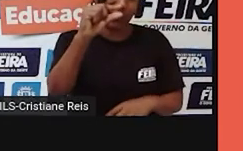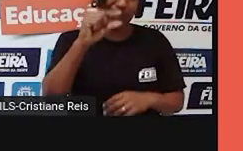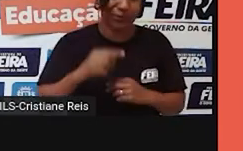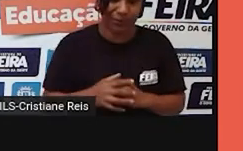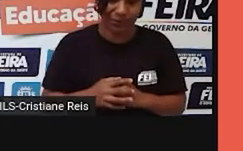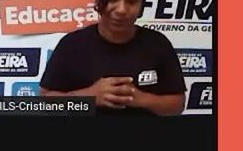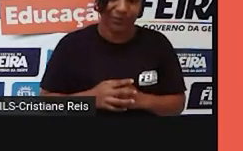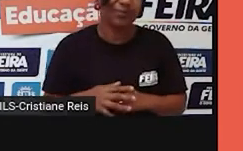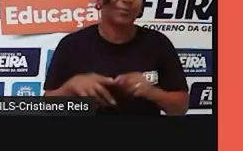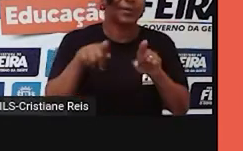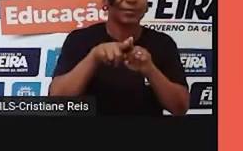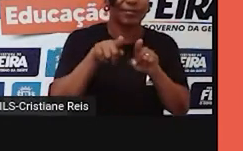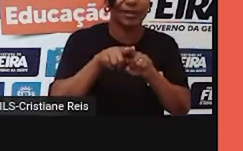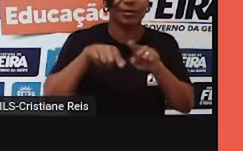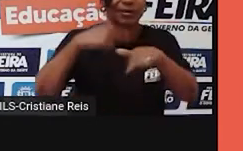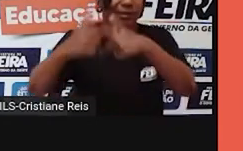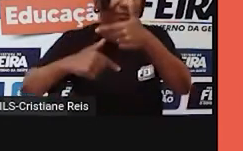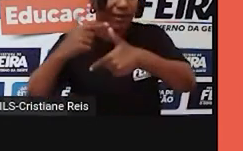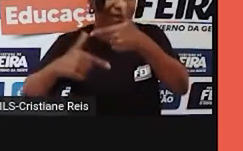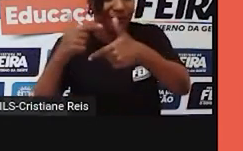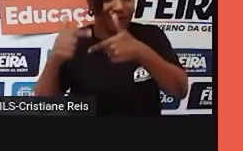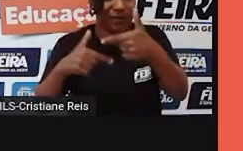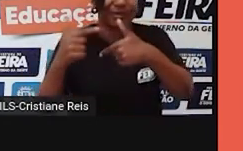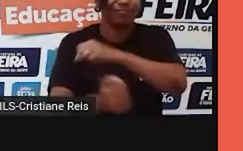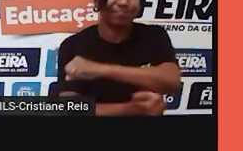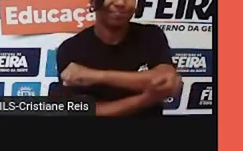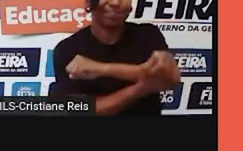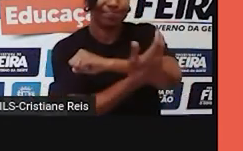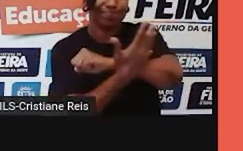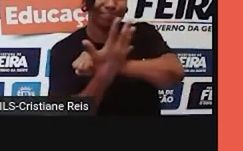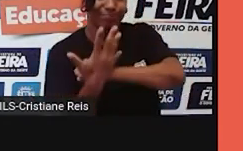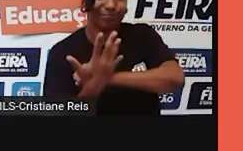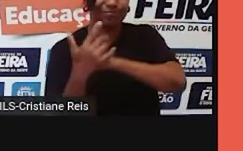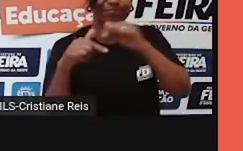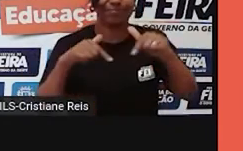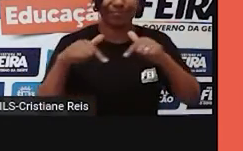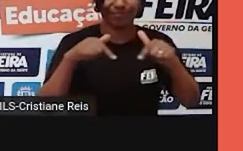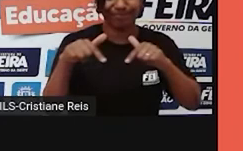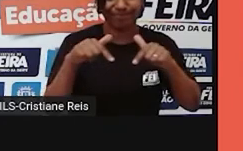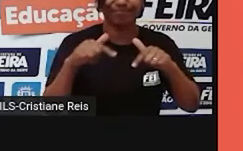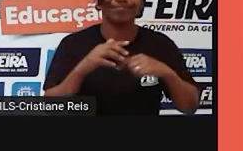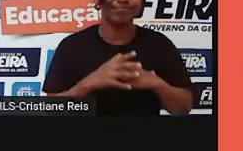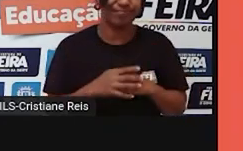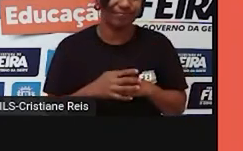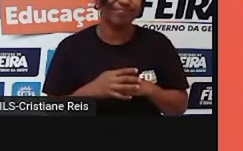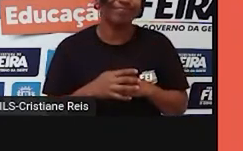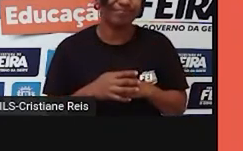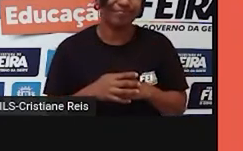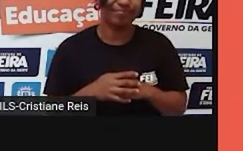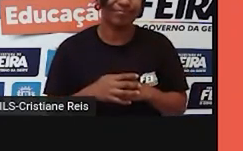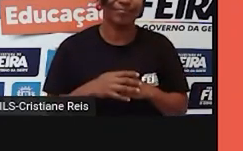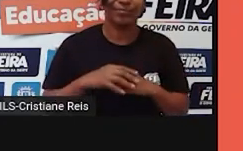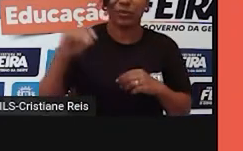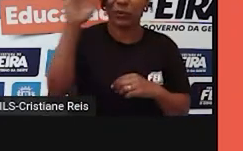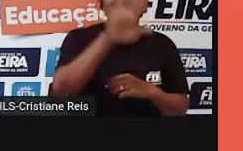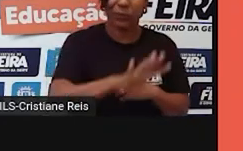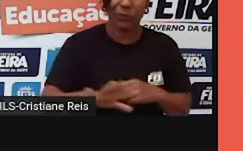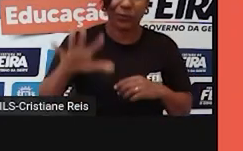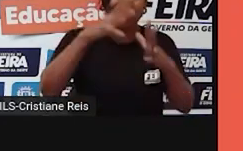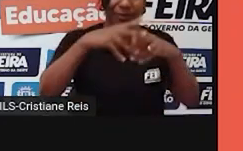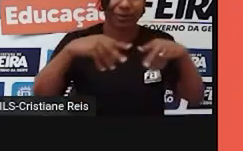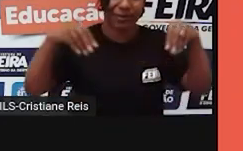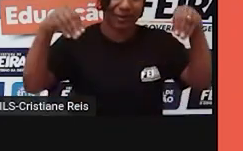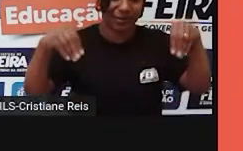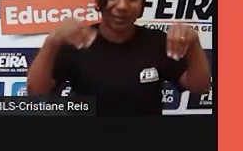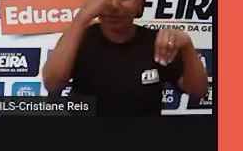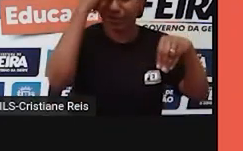ligadas, né, ao setor agrícola. E, que eu já falei para vocês, que tem essa questão de grandes áreas e poucas